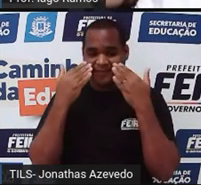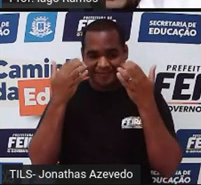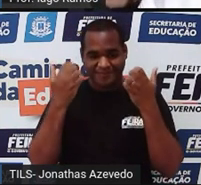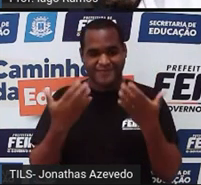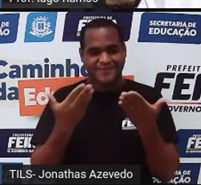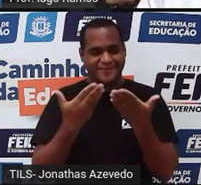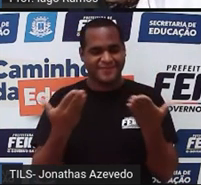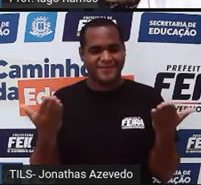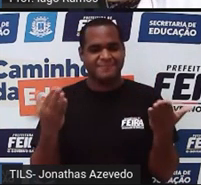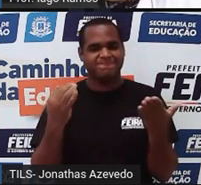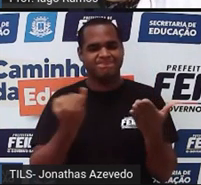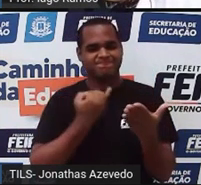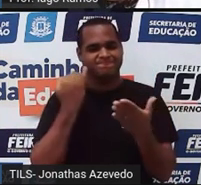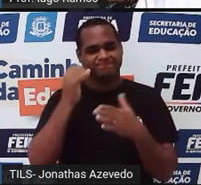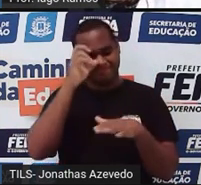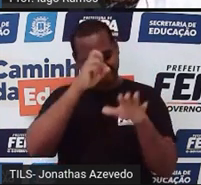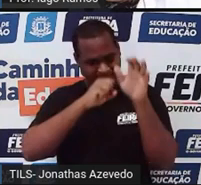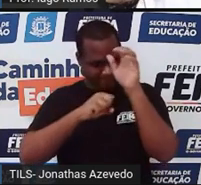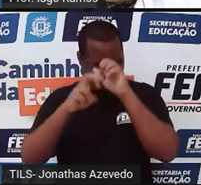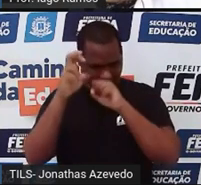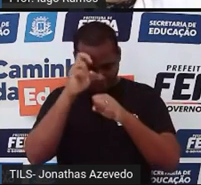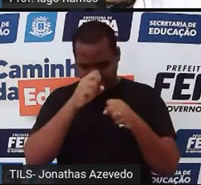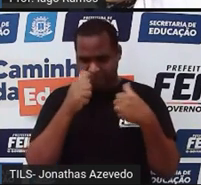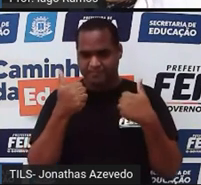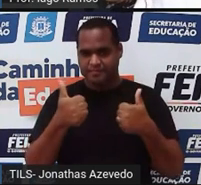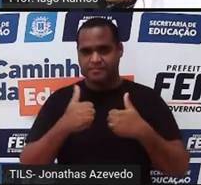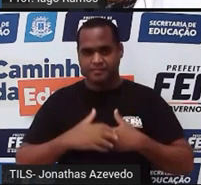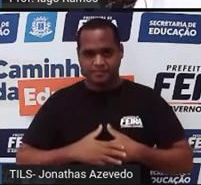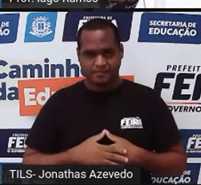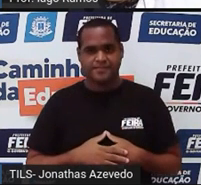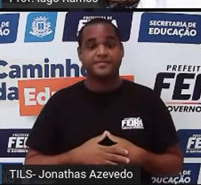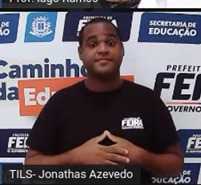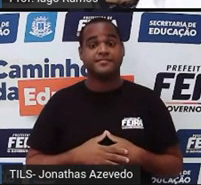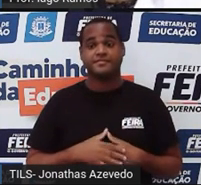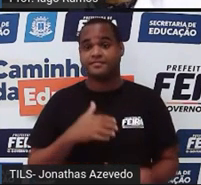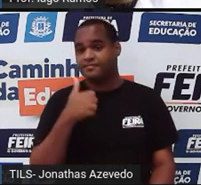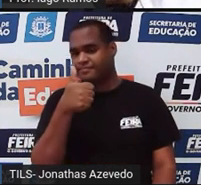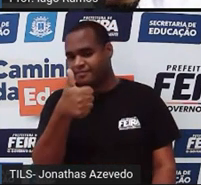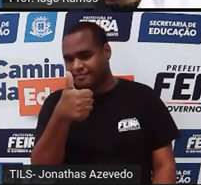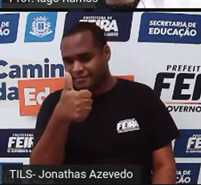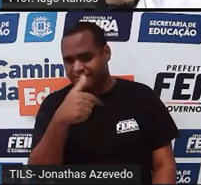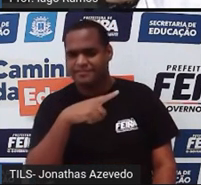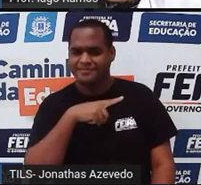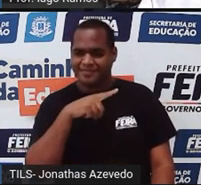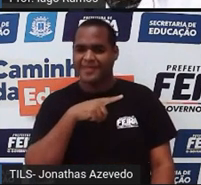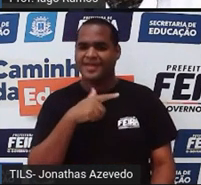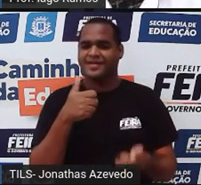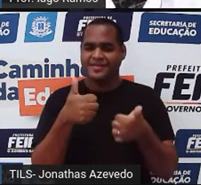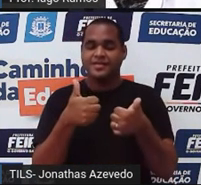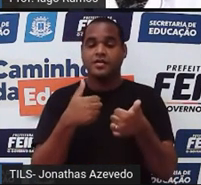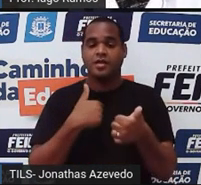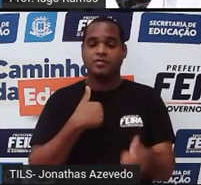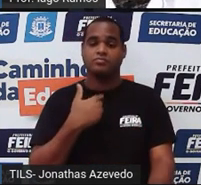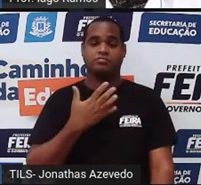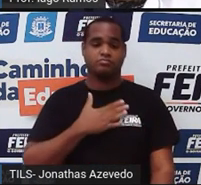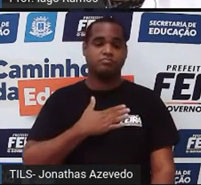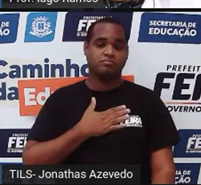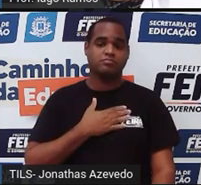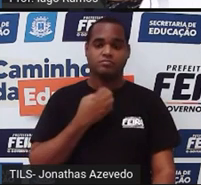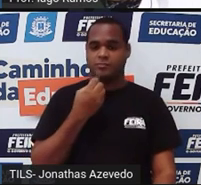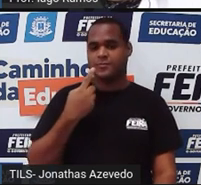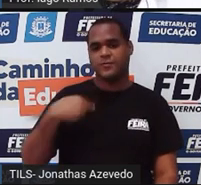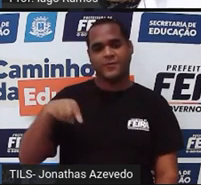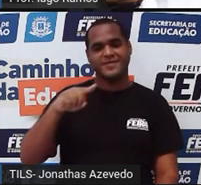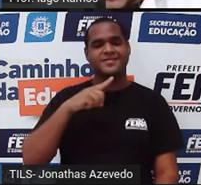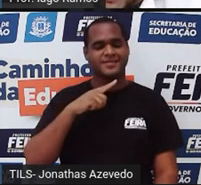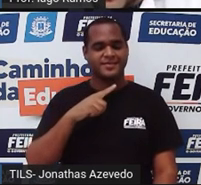você o quanto você aprendeu. Tá bom? Curtiu essa nossa aula? Eu curti, nós que estamos aqui,